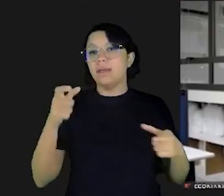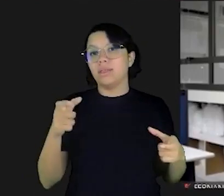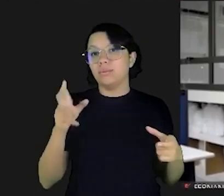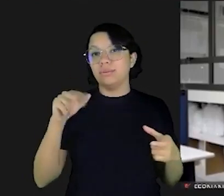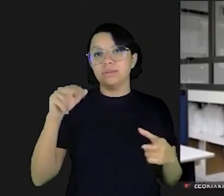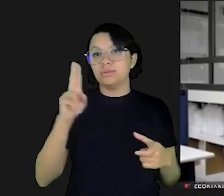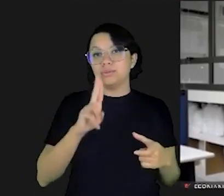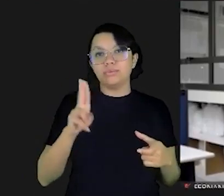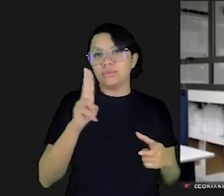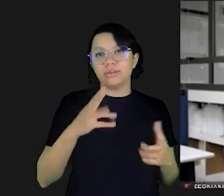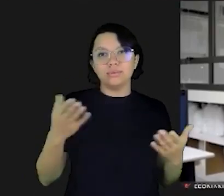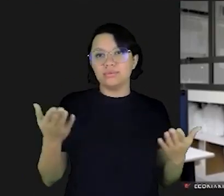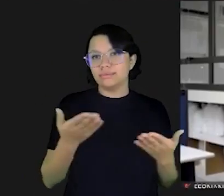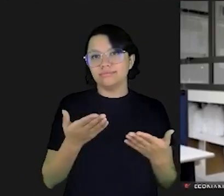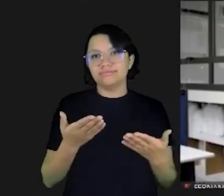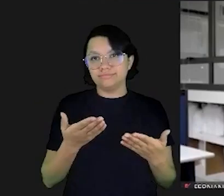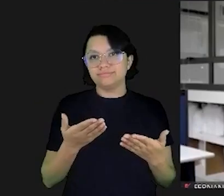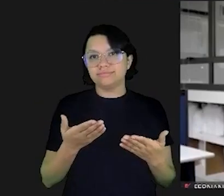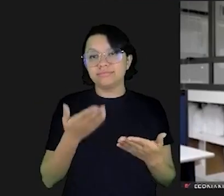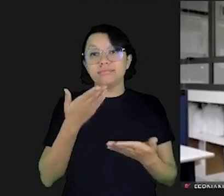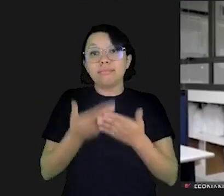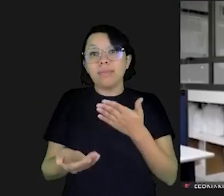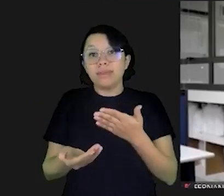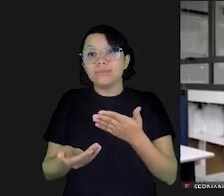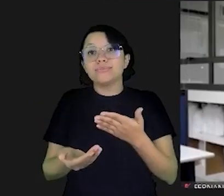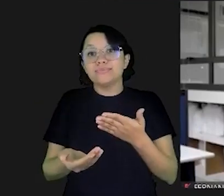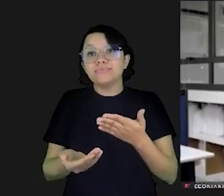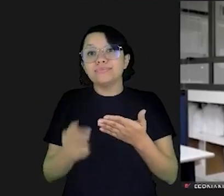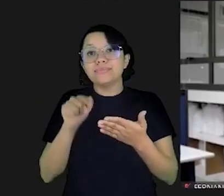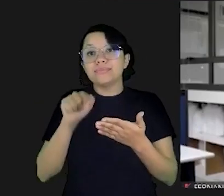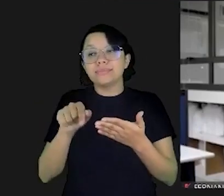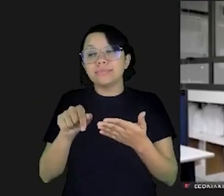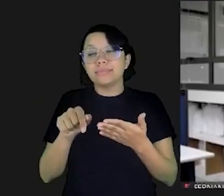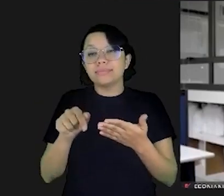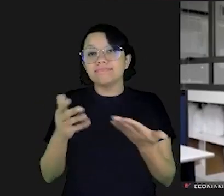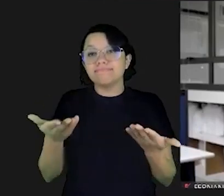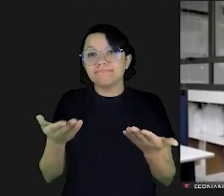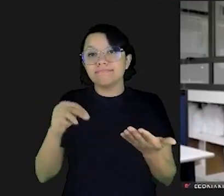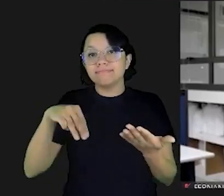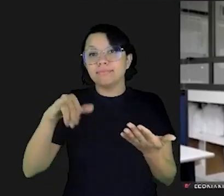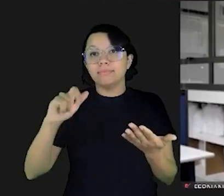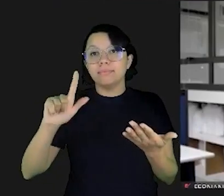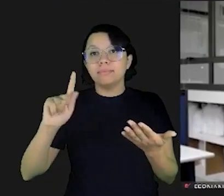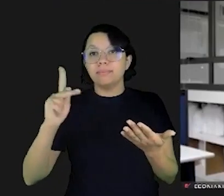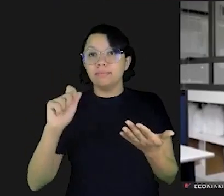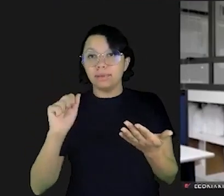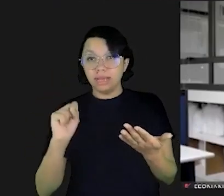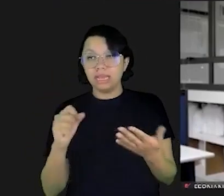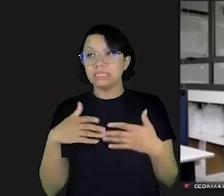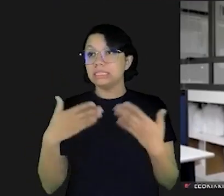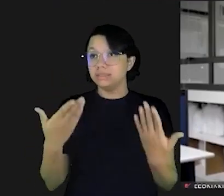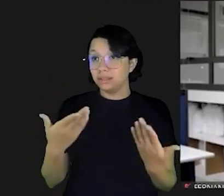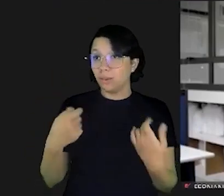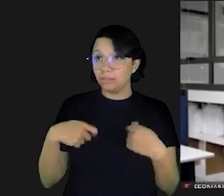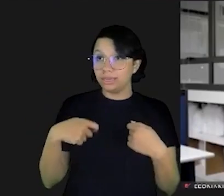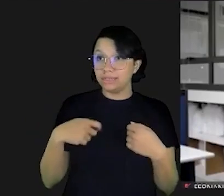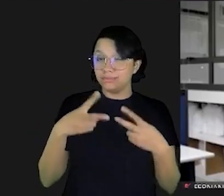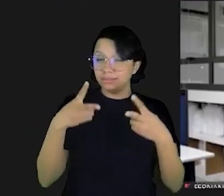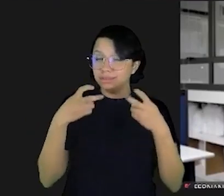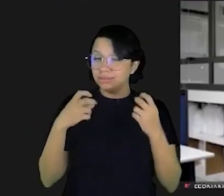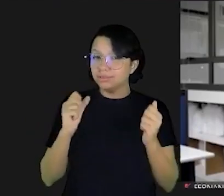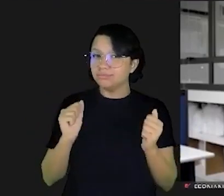muitas vezes acaba nem usando aquelas milhas acaba até mesmo perdendo aquelas milhas então isso é